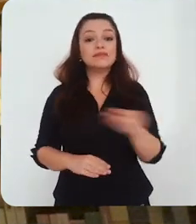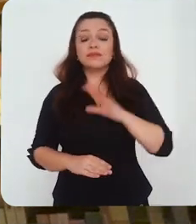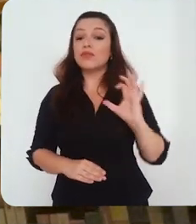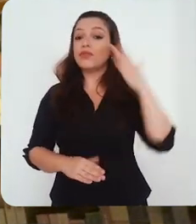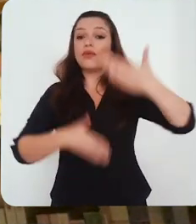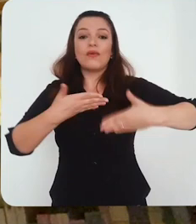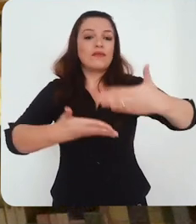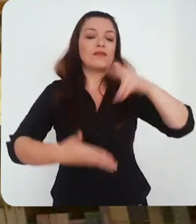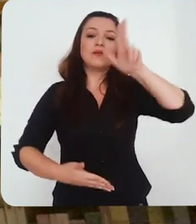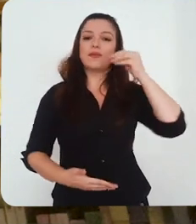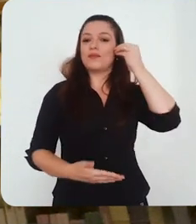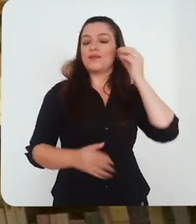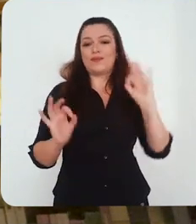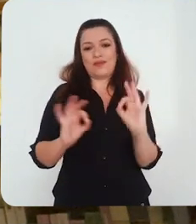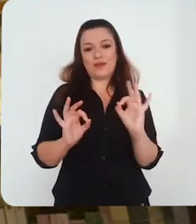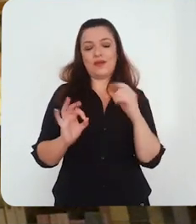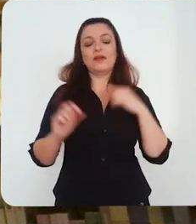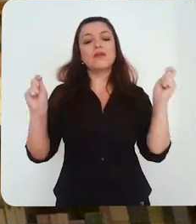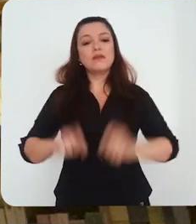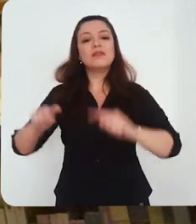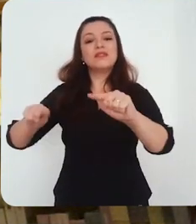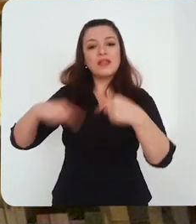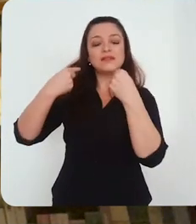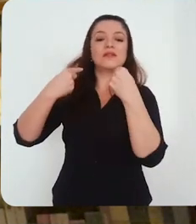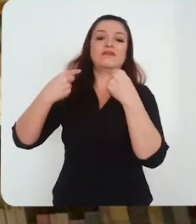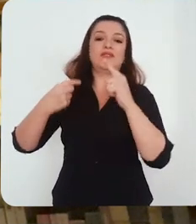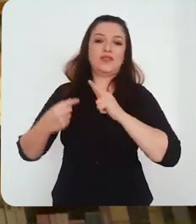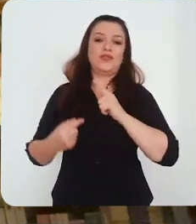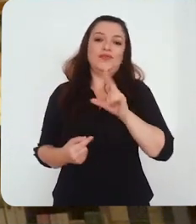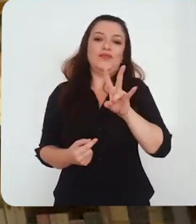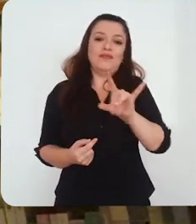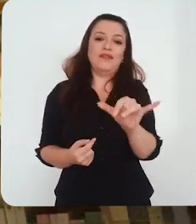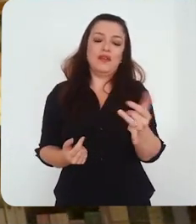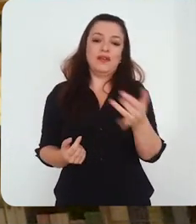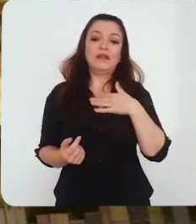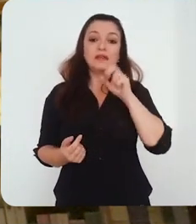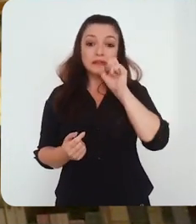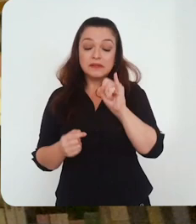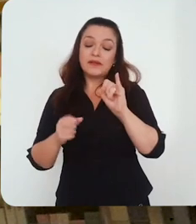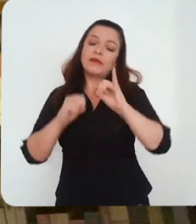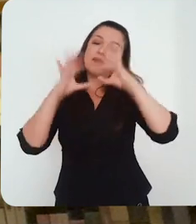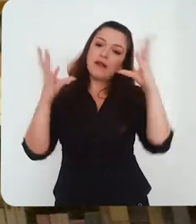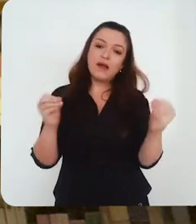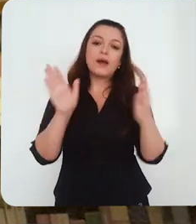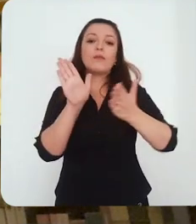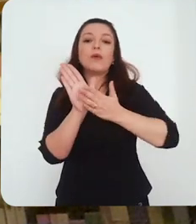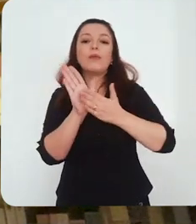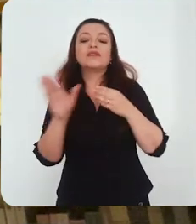gente respostas novas e que vão trazer desafios novos. Claramente que se a gente faz uma proposta com muita